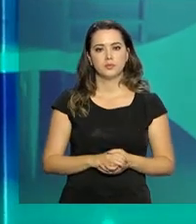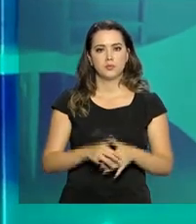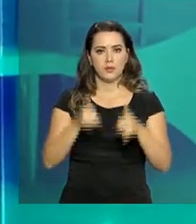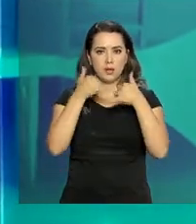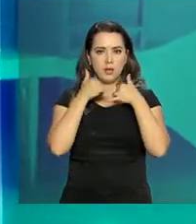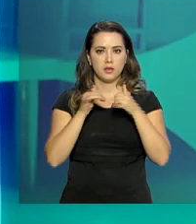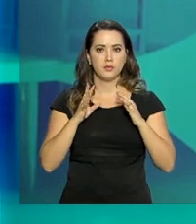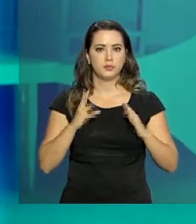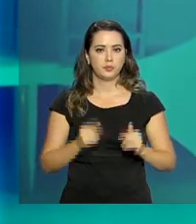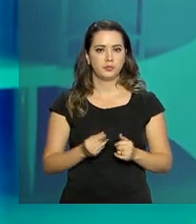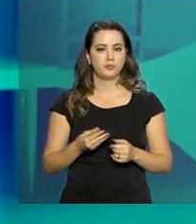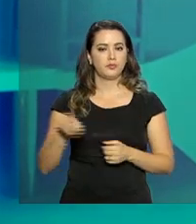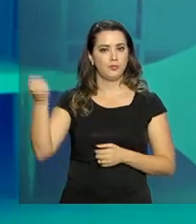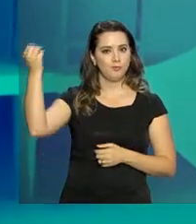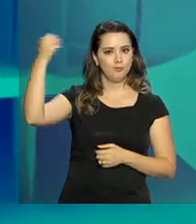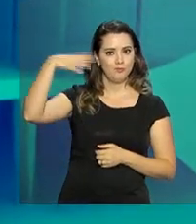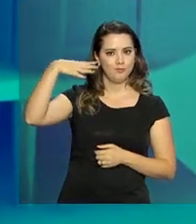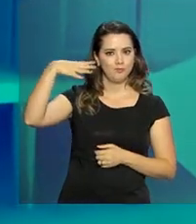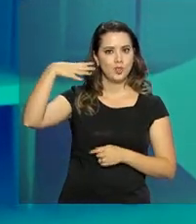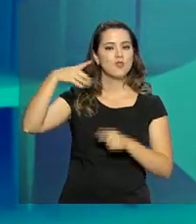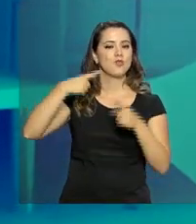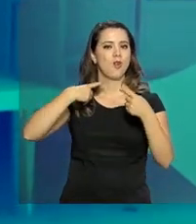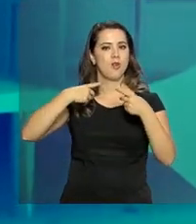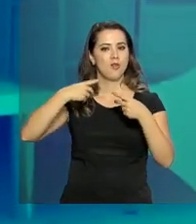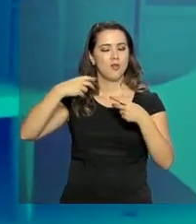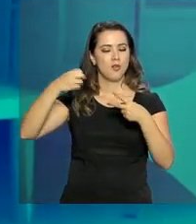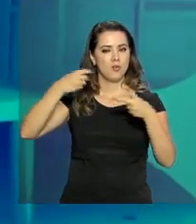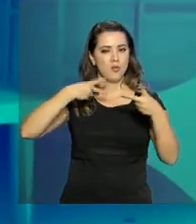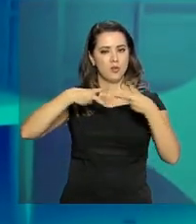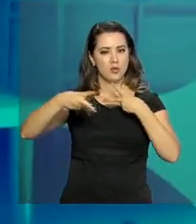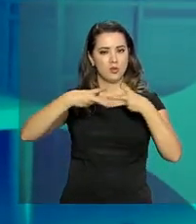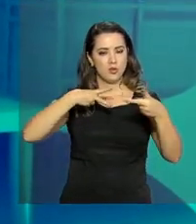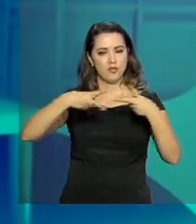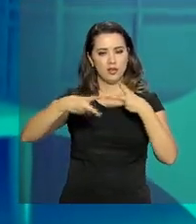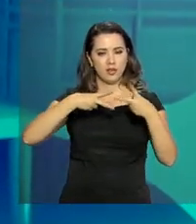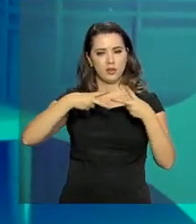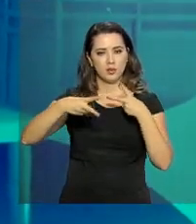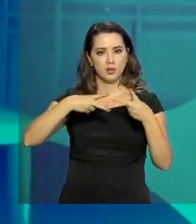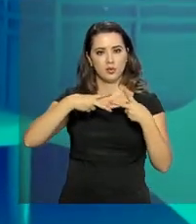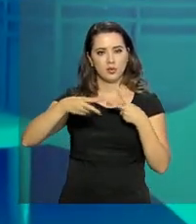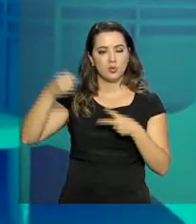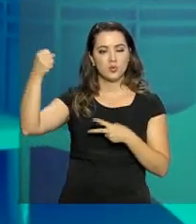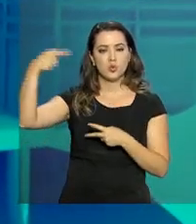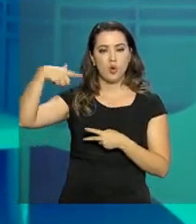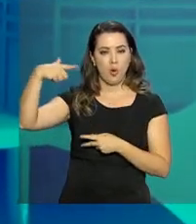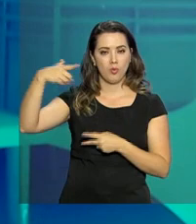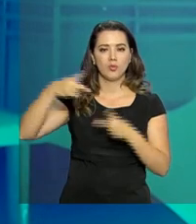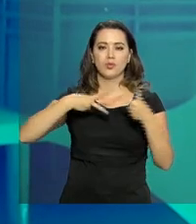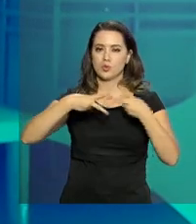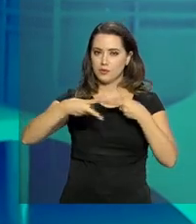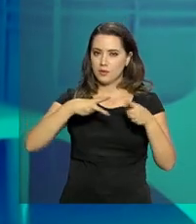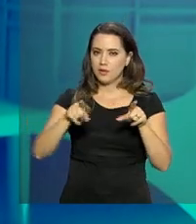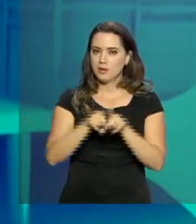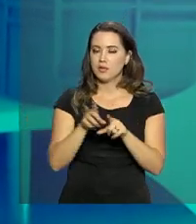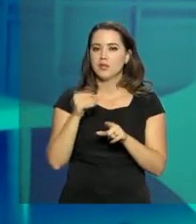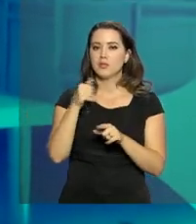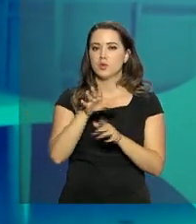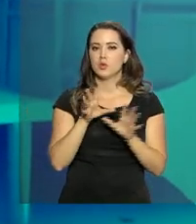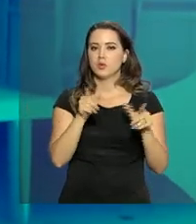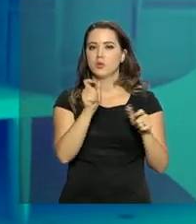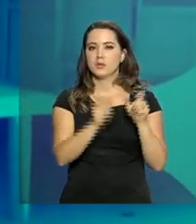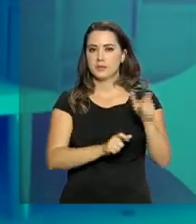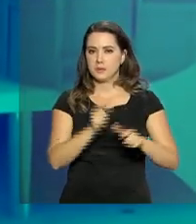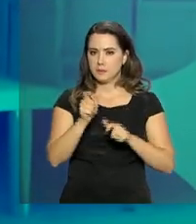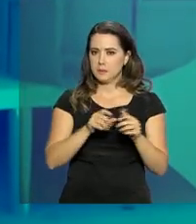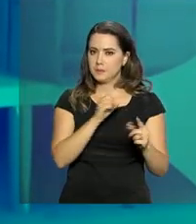Energia limpa que vem do sol e dos ventos e acessível para os mais diversos setores da sociedade, inclusive para